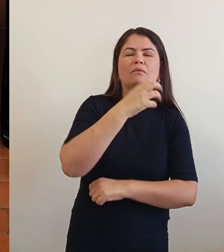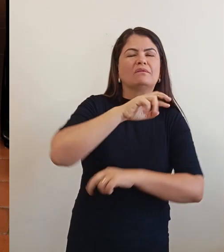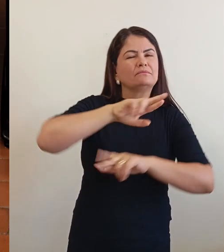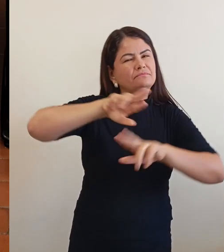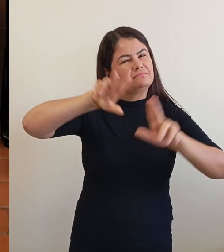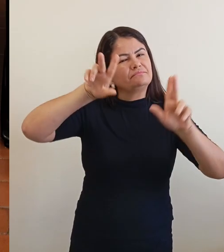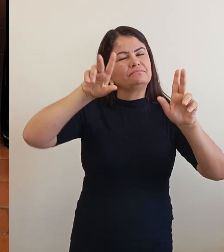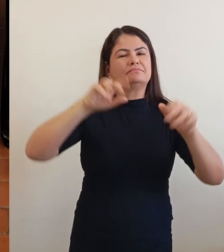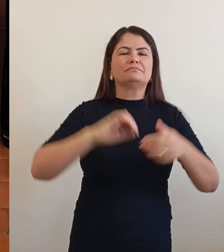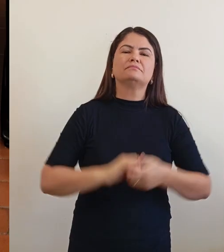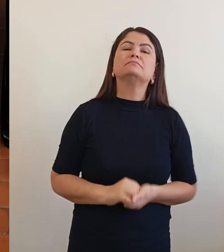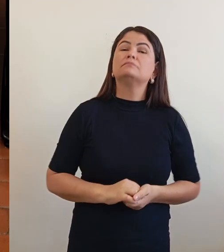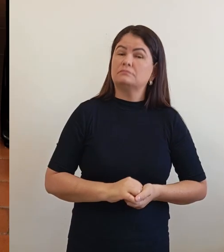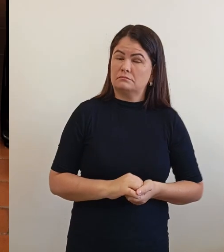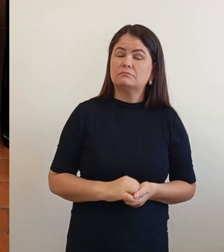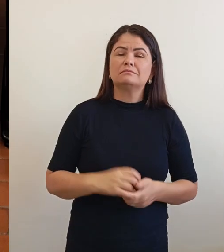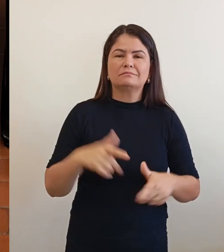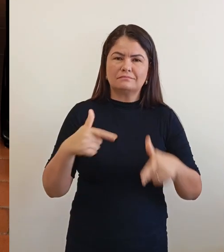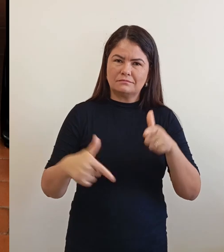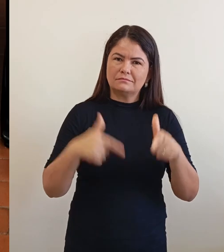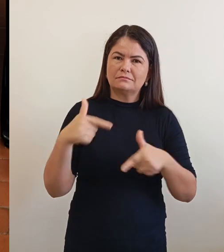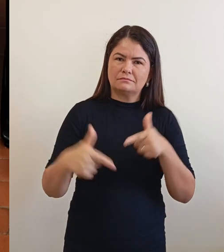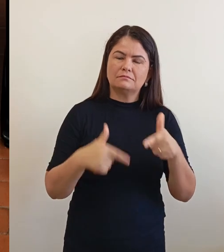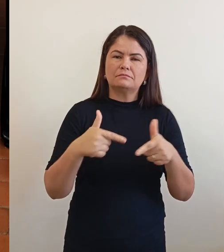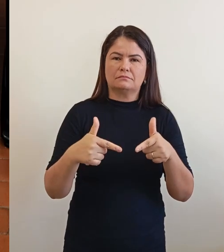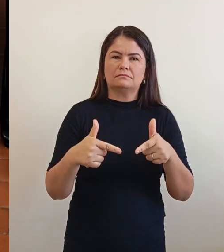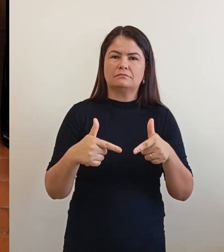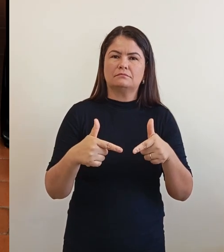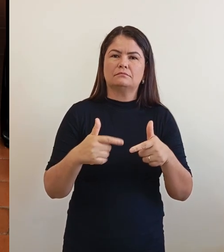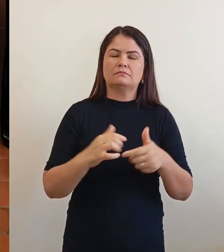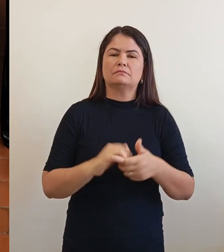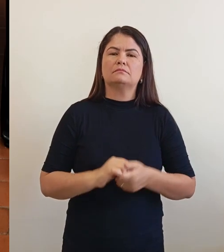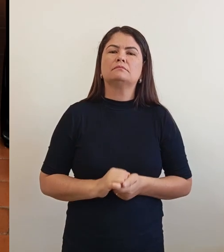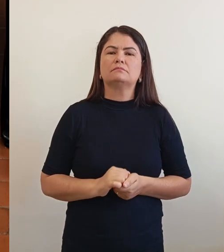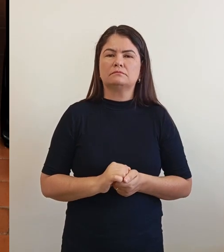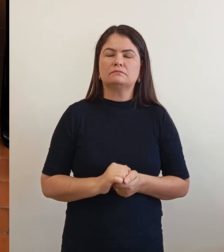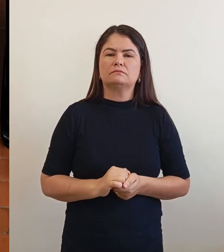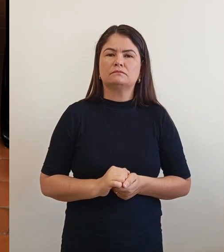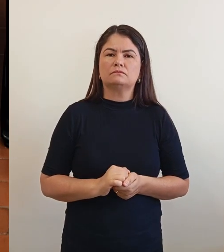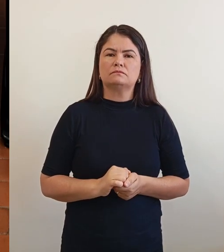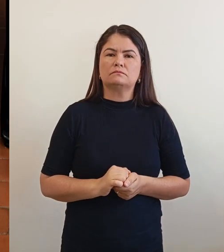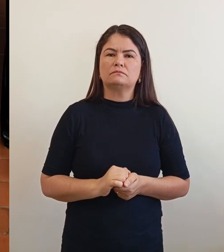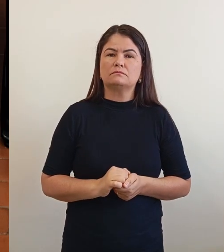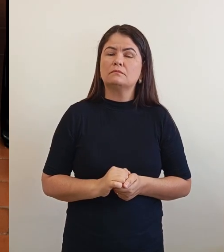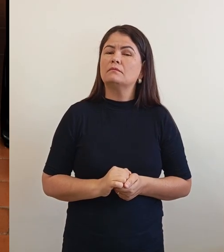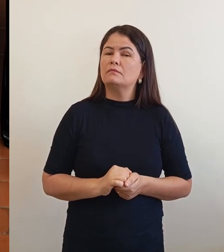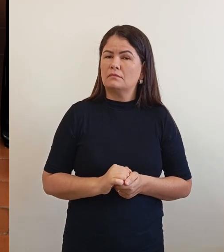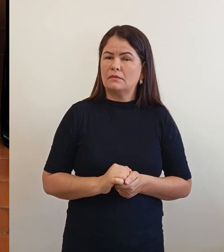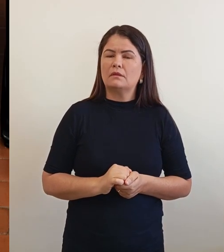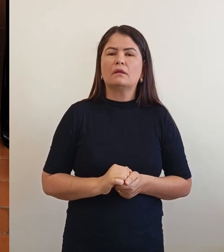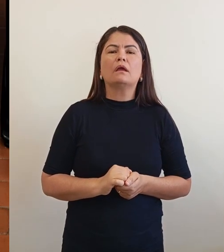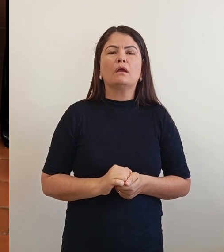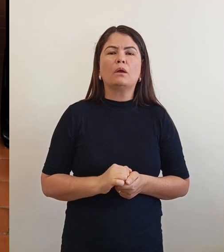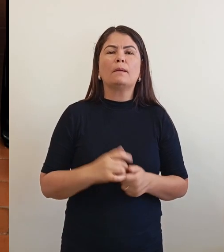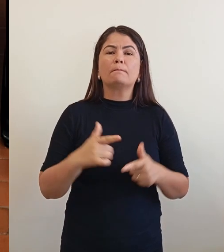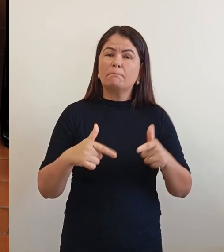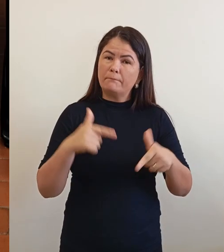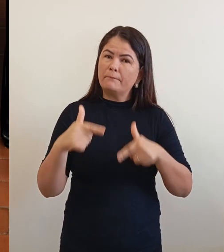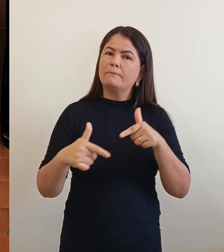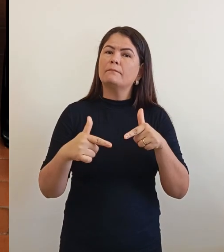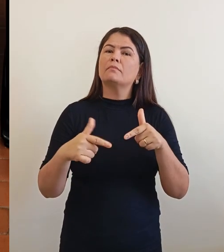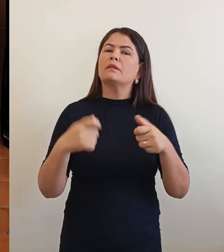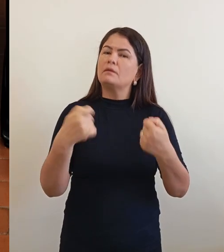aí vai. E a gente vamos estar trabalhando aí nessa frente aí, e correspondendo à altura que precisa de ser